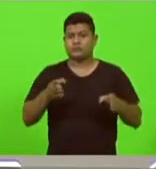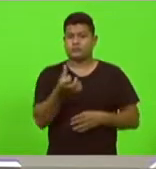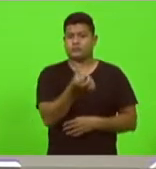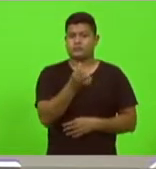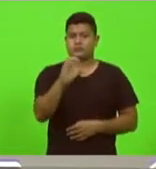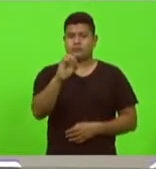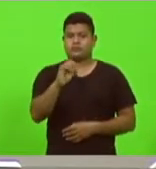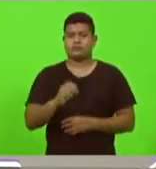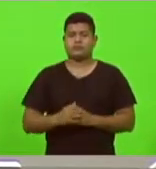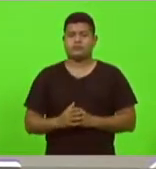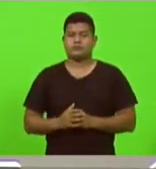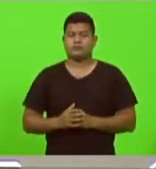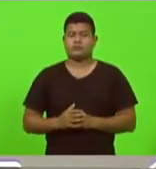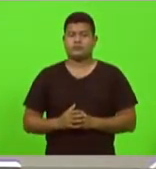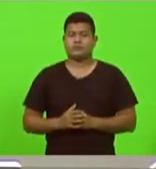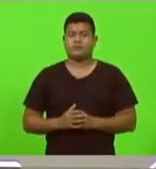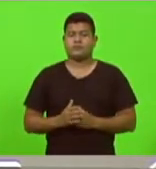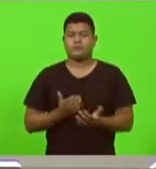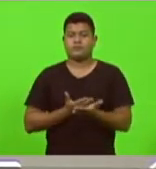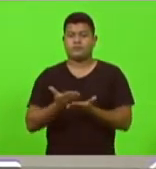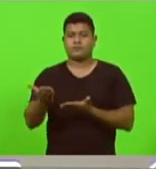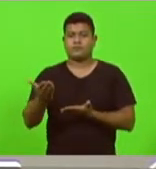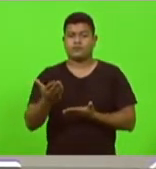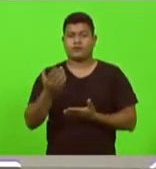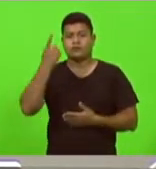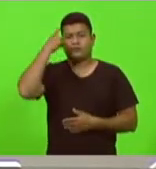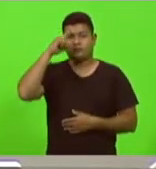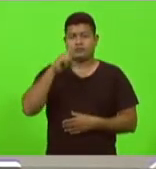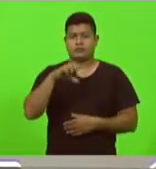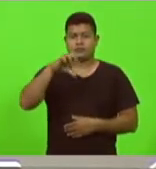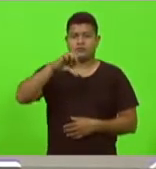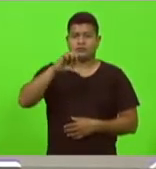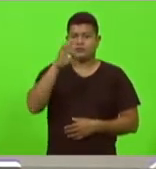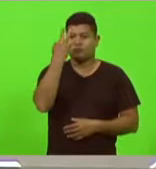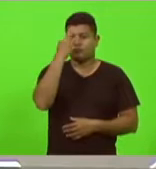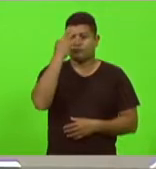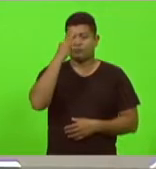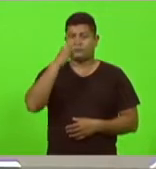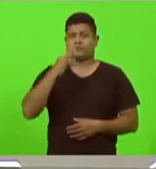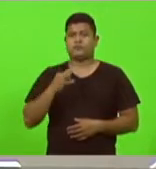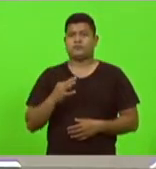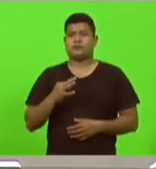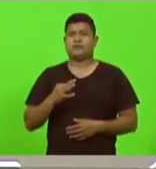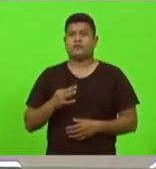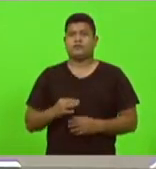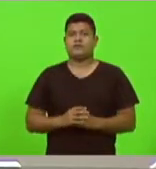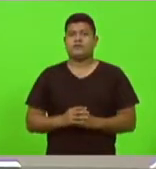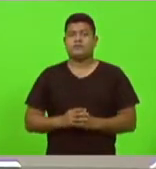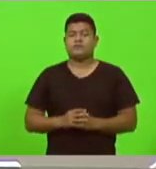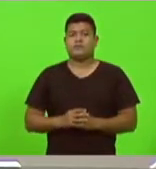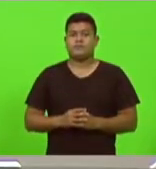a contar de 9 de fevereiro do quarentena, para tratar